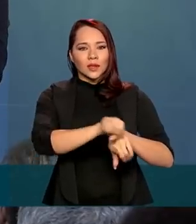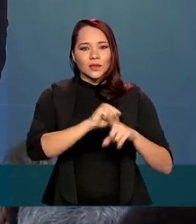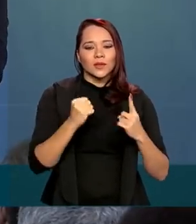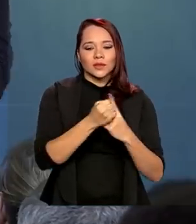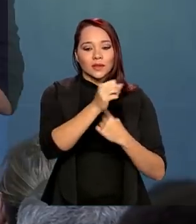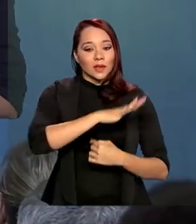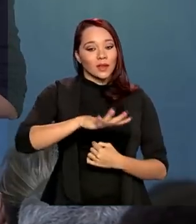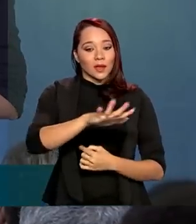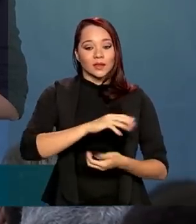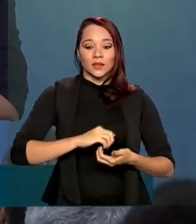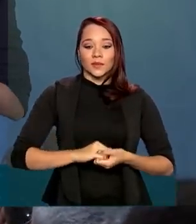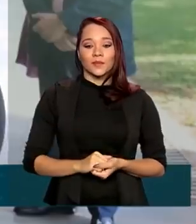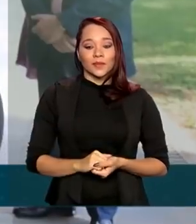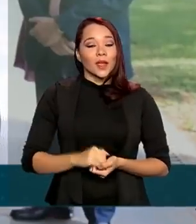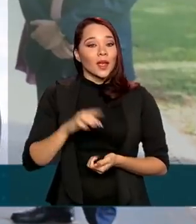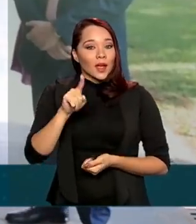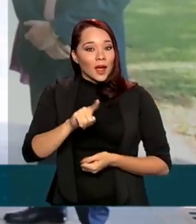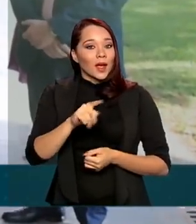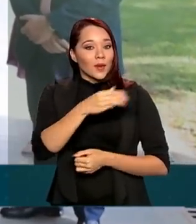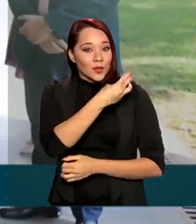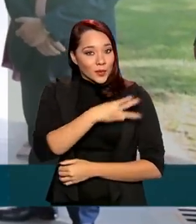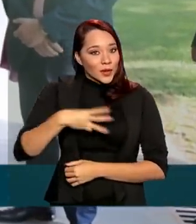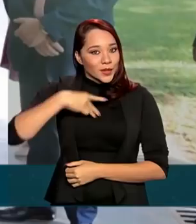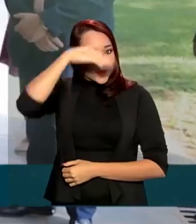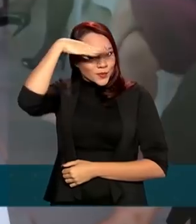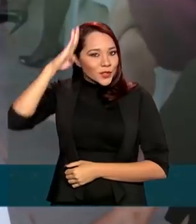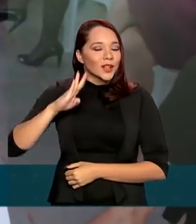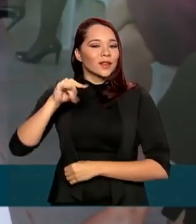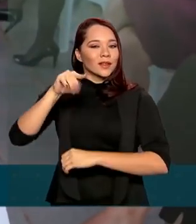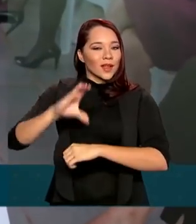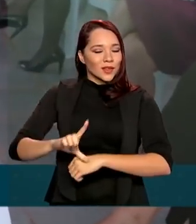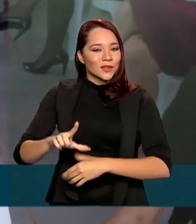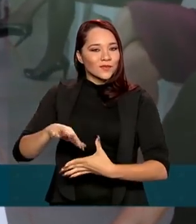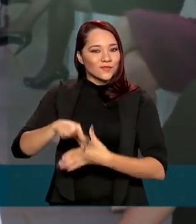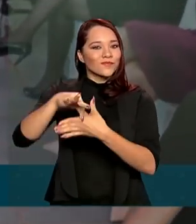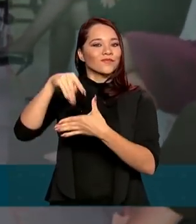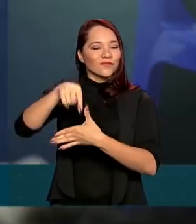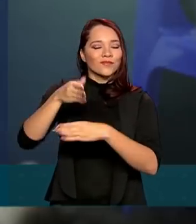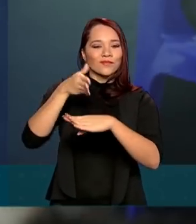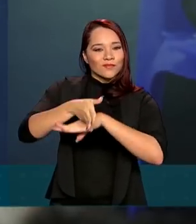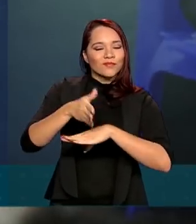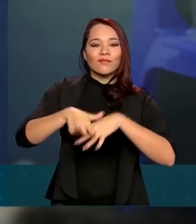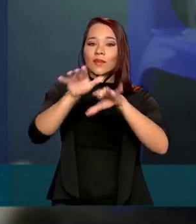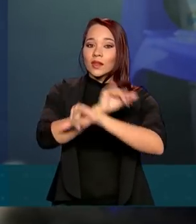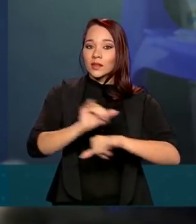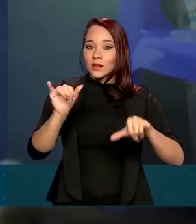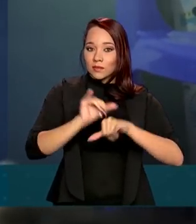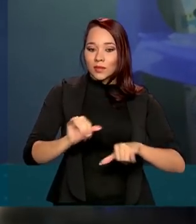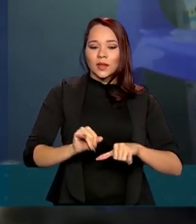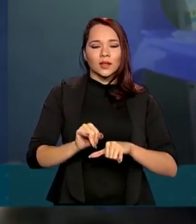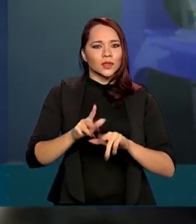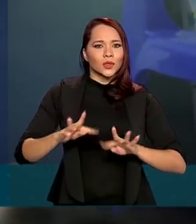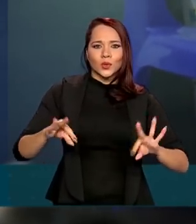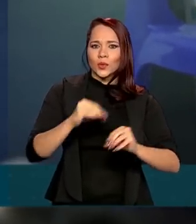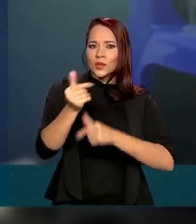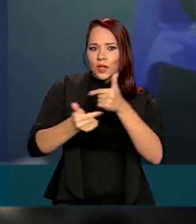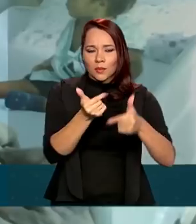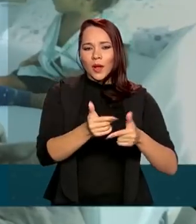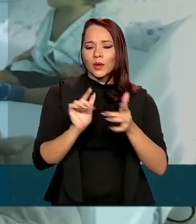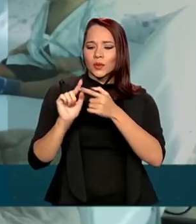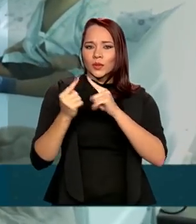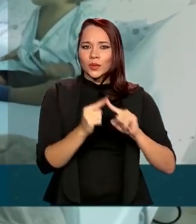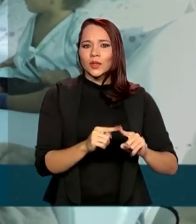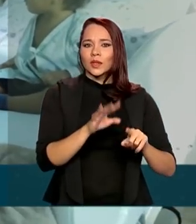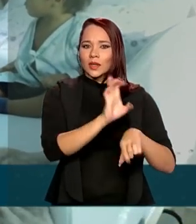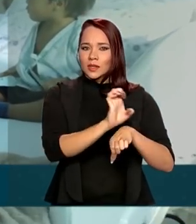A primeira-dama, Michele Bolsonaro, preside esse colegiado e participa ativamente das campanhas. Todas as ações são articuladas entre o Estado,